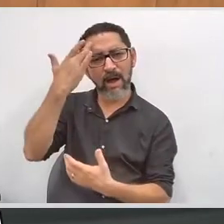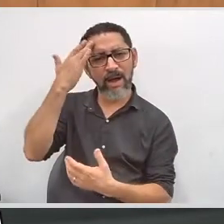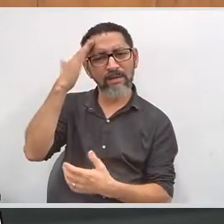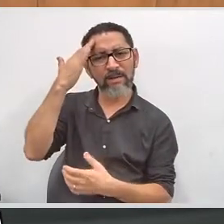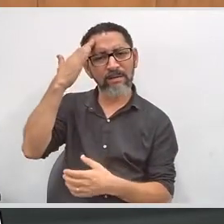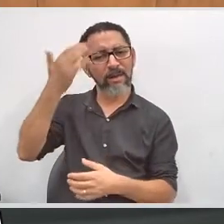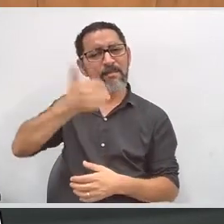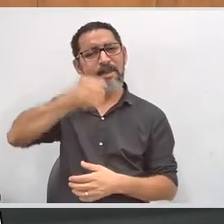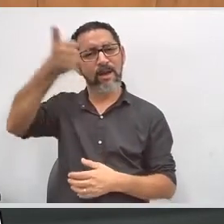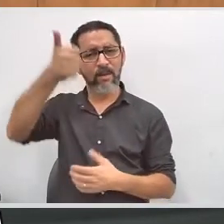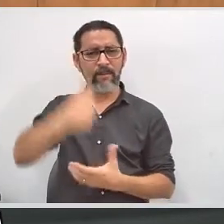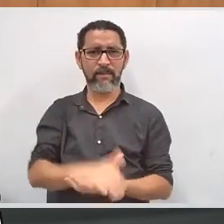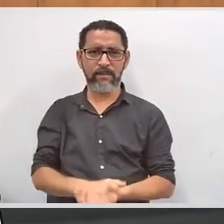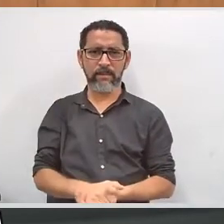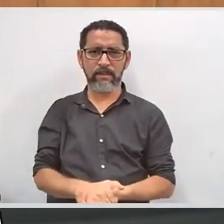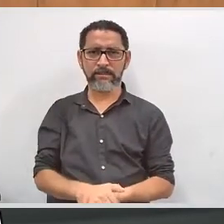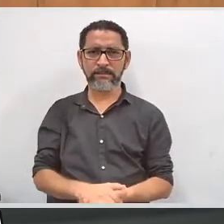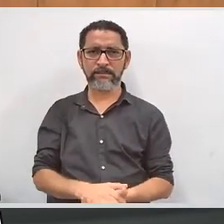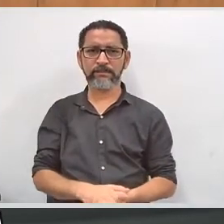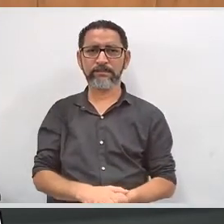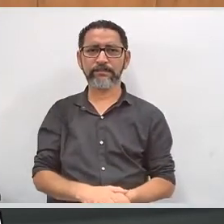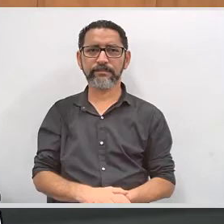situação de cada um e as necessidades.